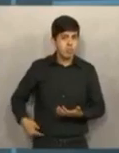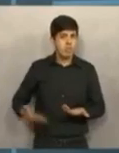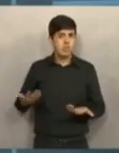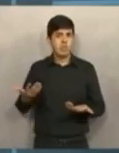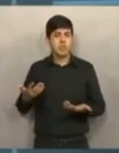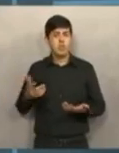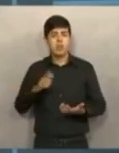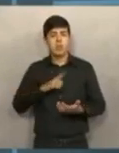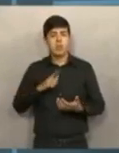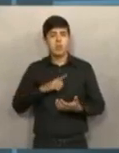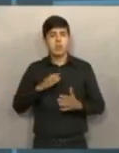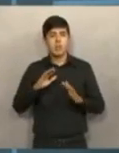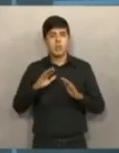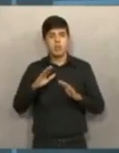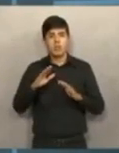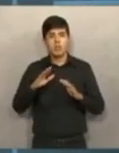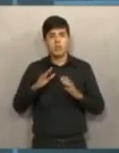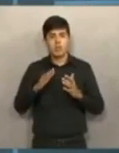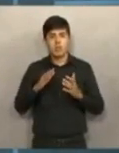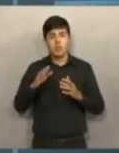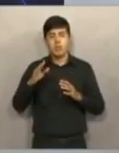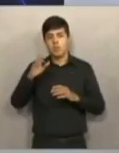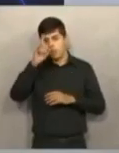governar o hospital da mulher aqui em Mossoró?